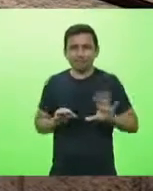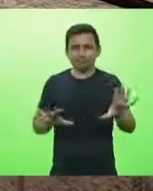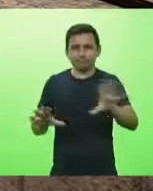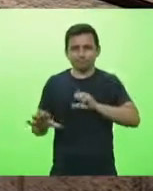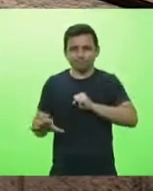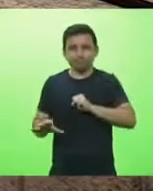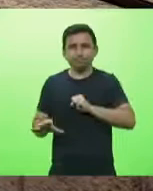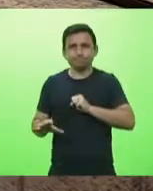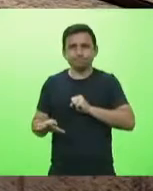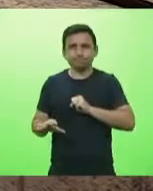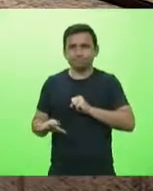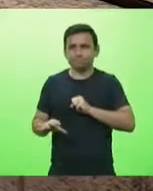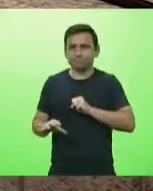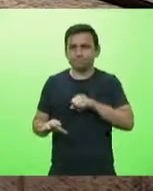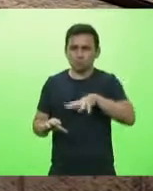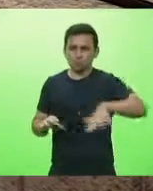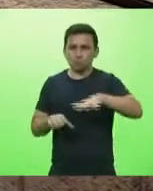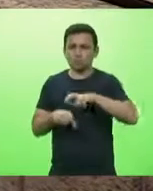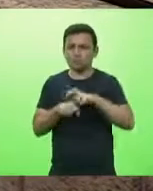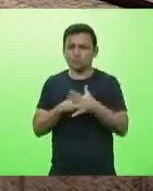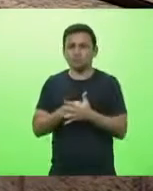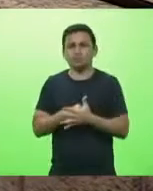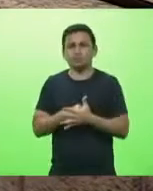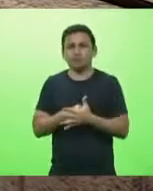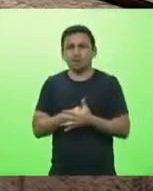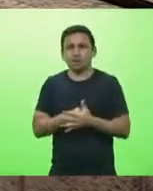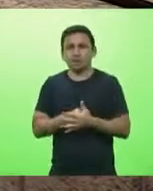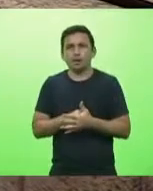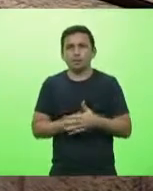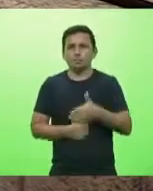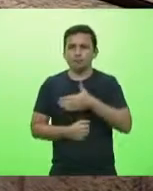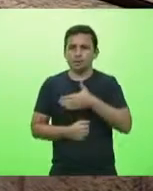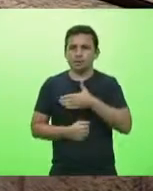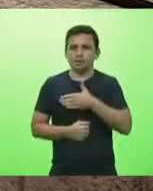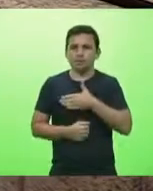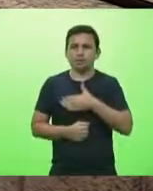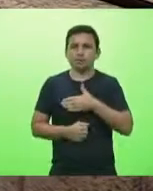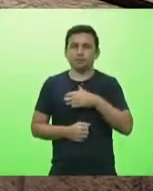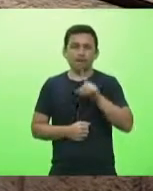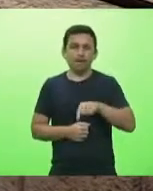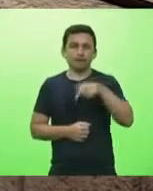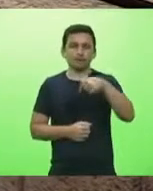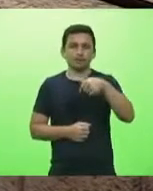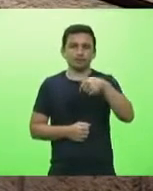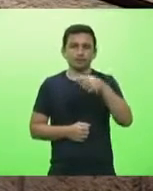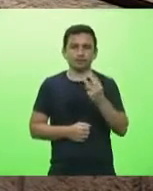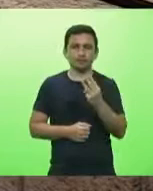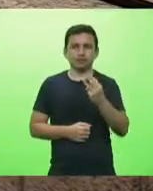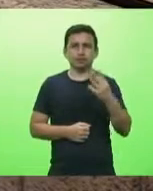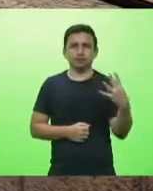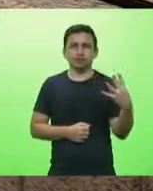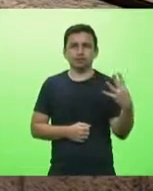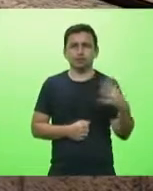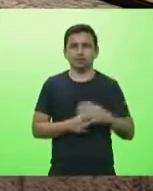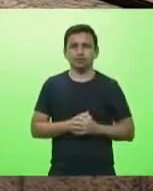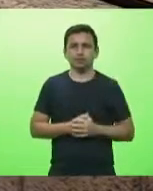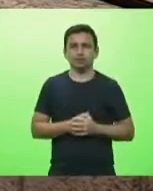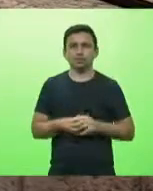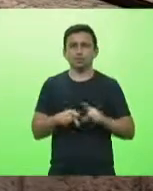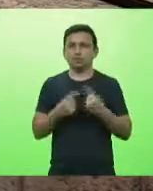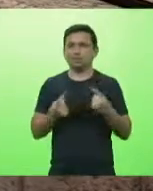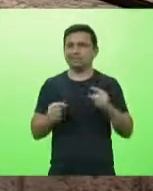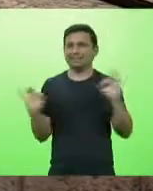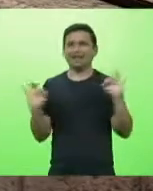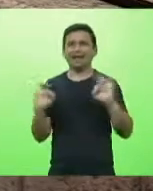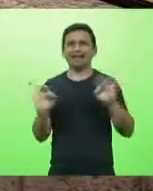saiba das igrejas as quais faço parte que é a igreja do evangelho quadrangular são 734 igrejas no estado não temos notícia de nenhuma